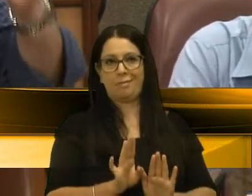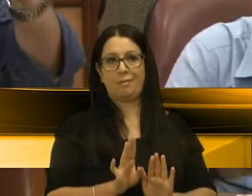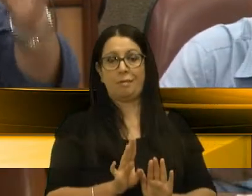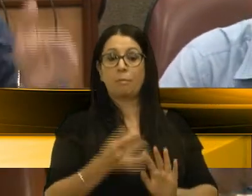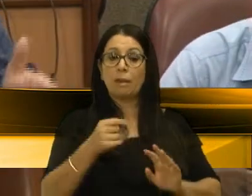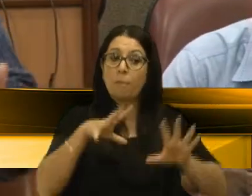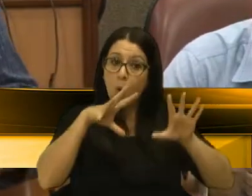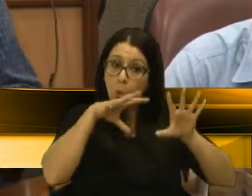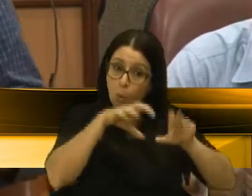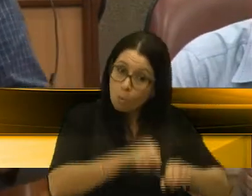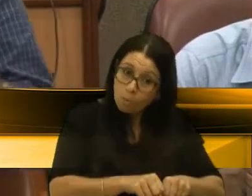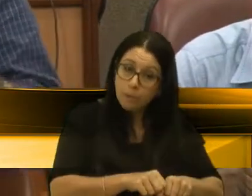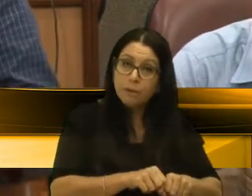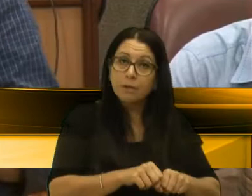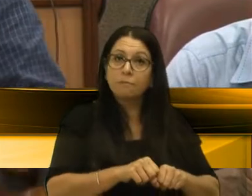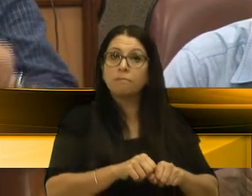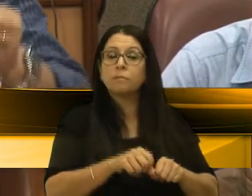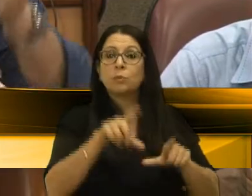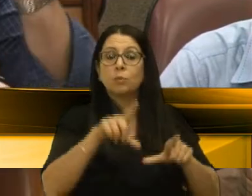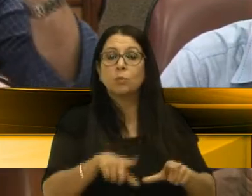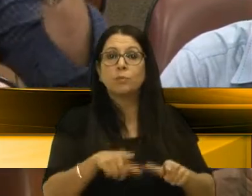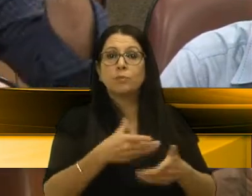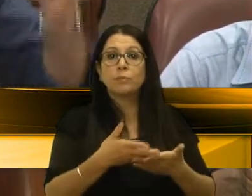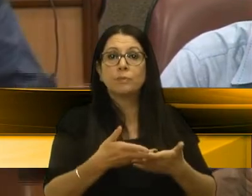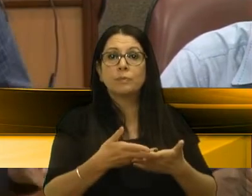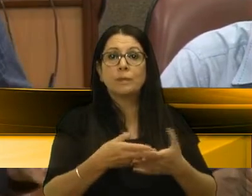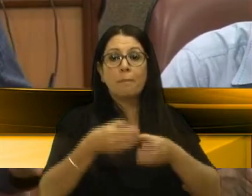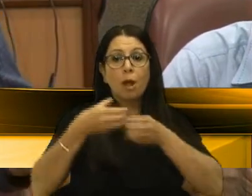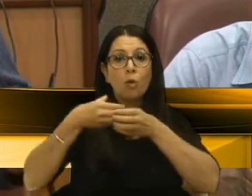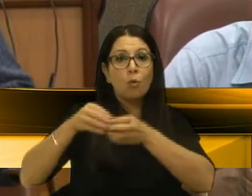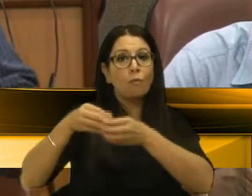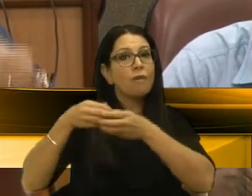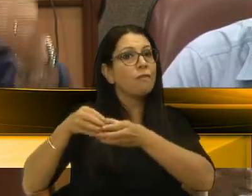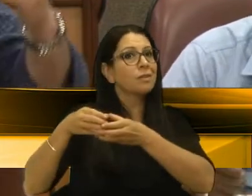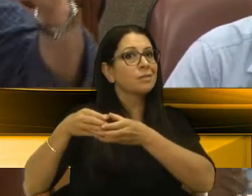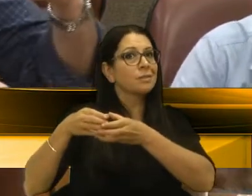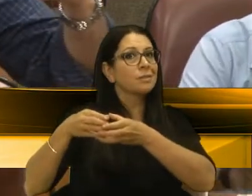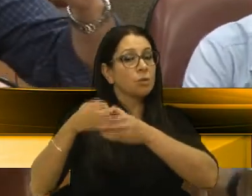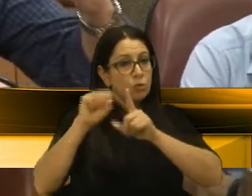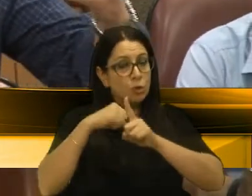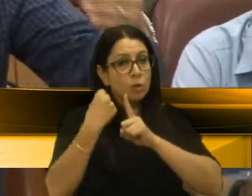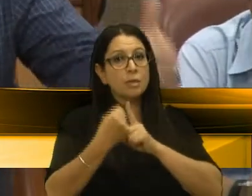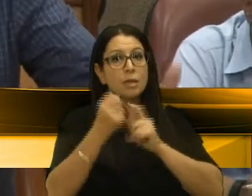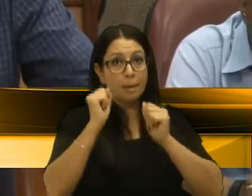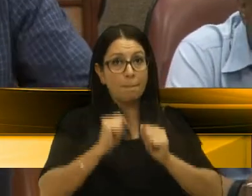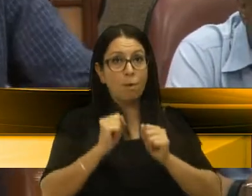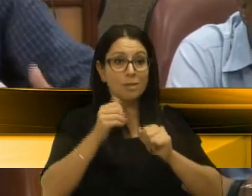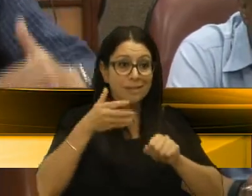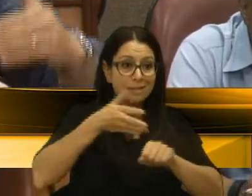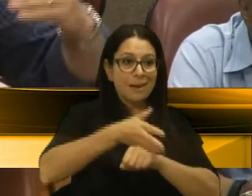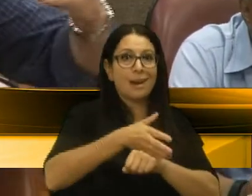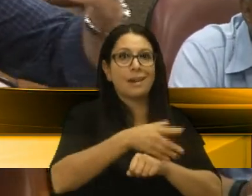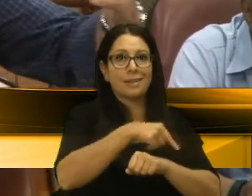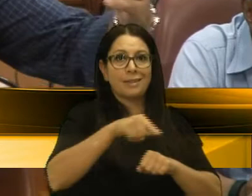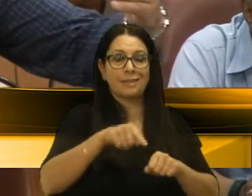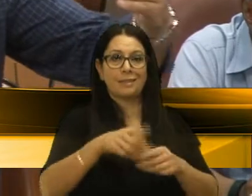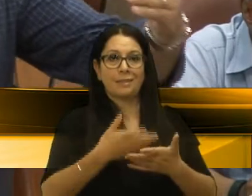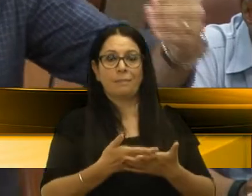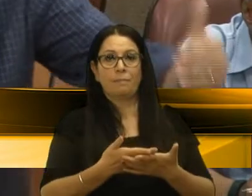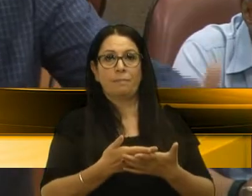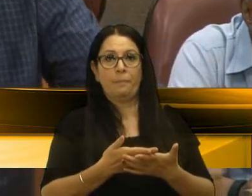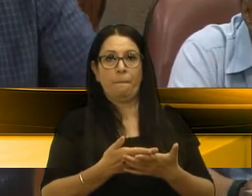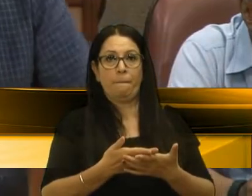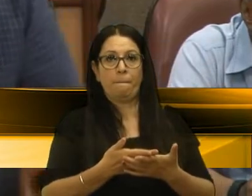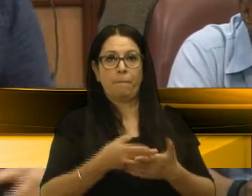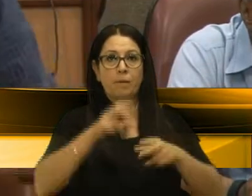ocupar aquilo como um espaço de convivência, onde a sociedade possa ali entrar, sentar em